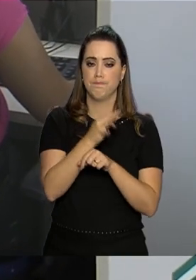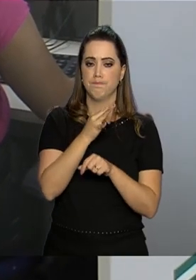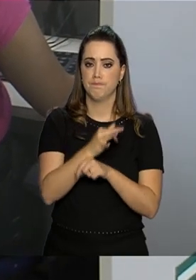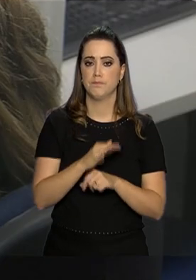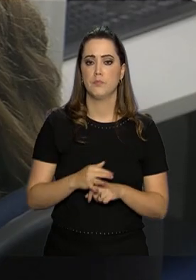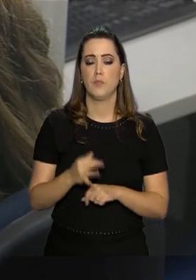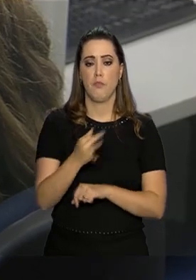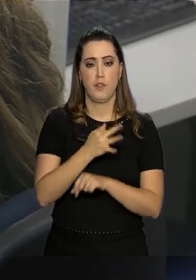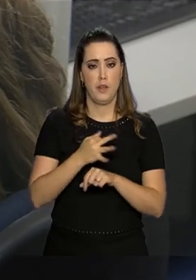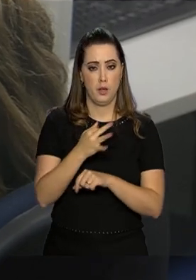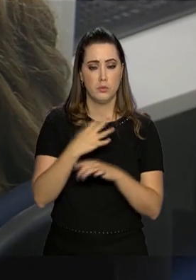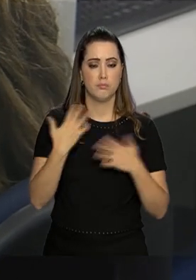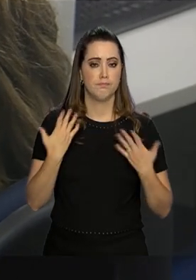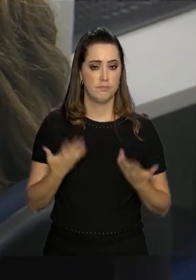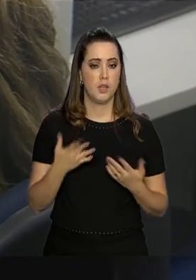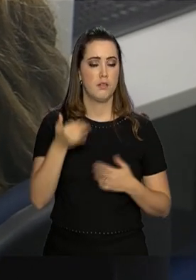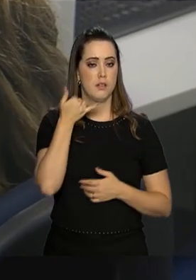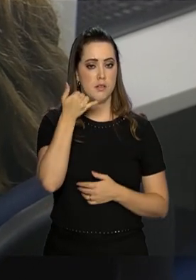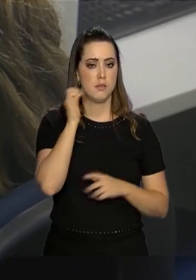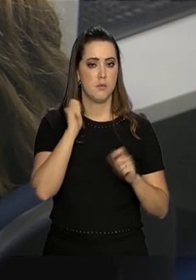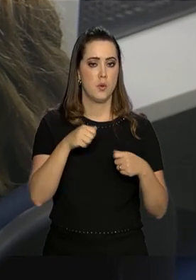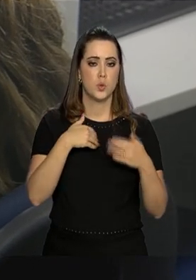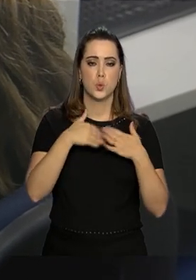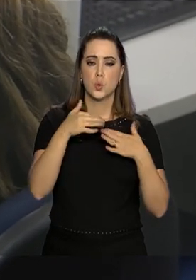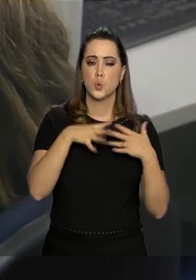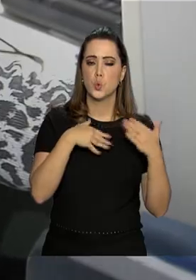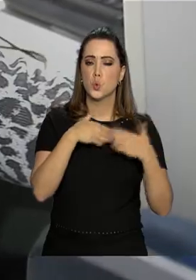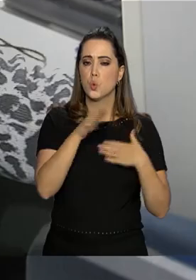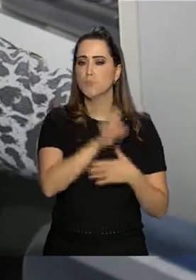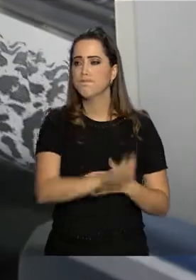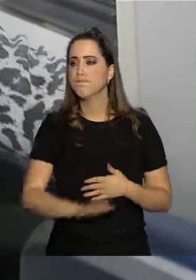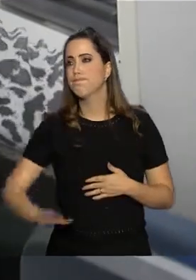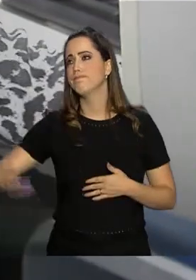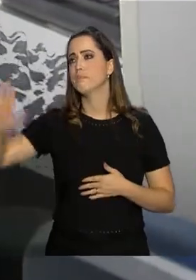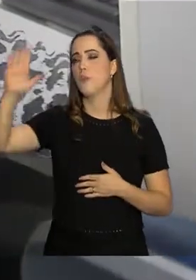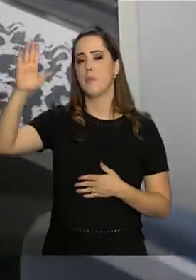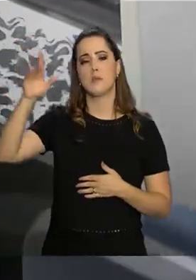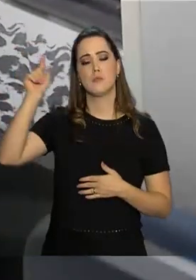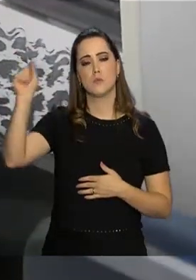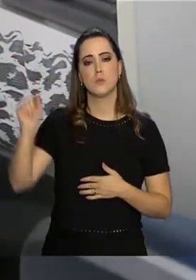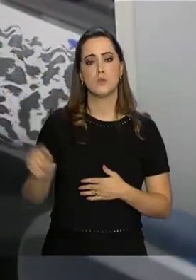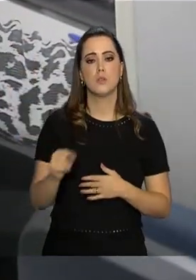feriados. As ligações podem ser feitas de todo o Brasil e o serviço é de graça.